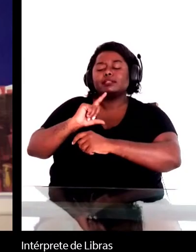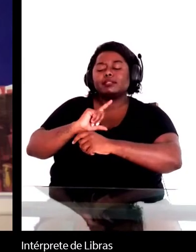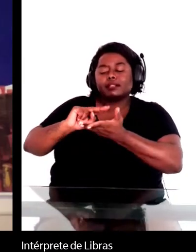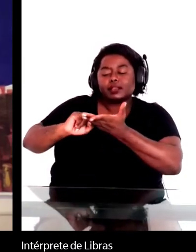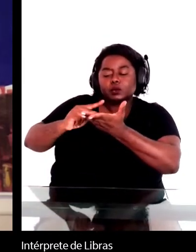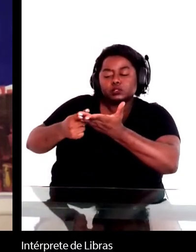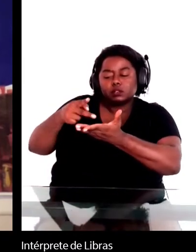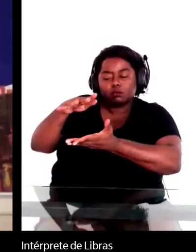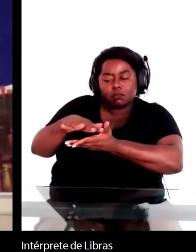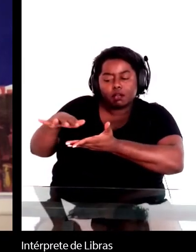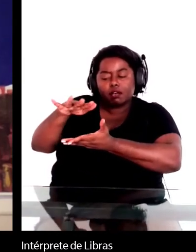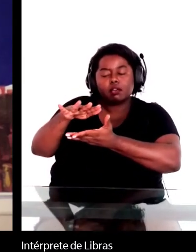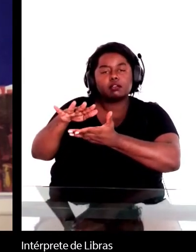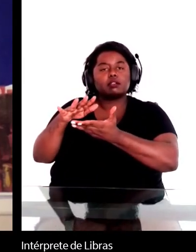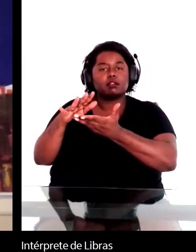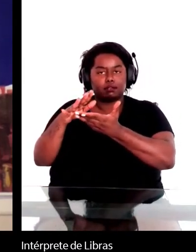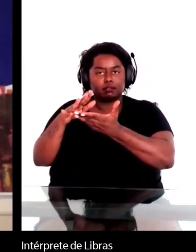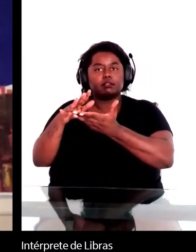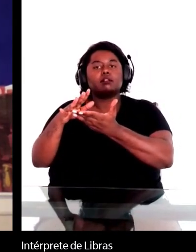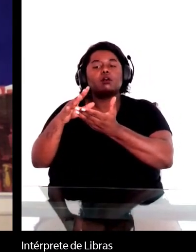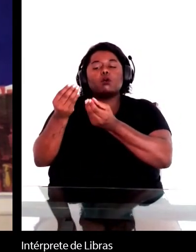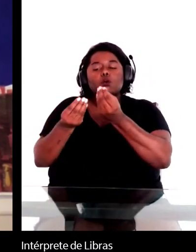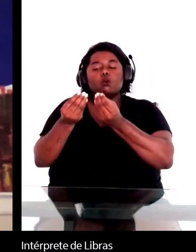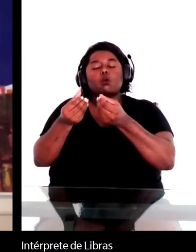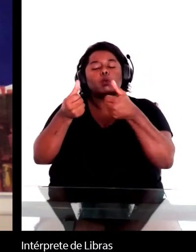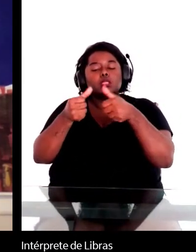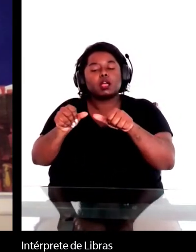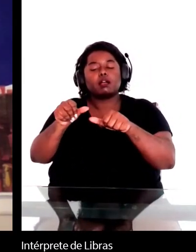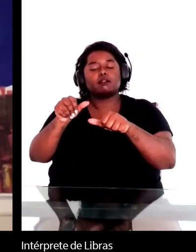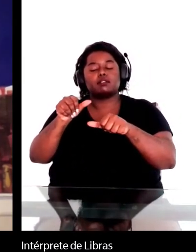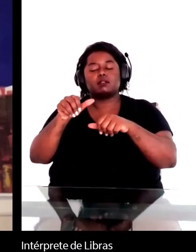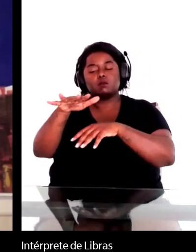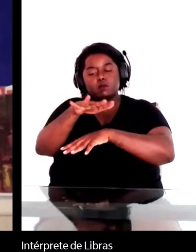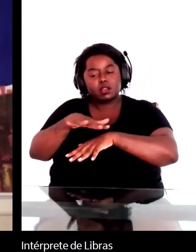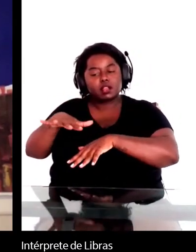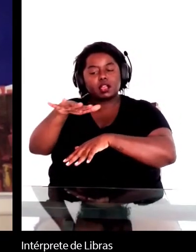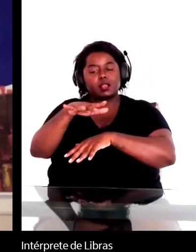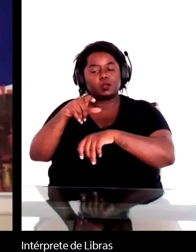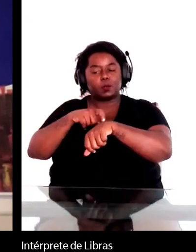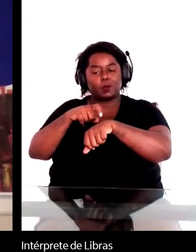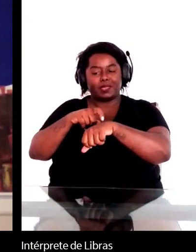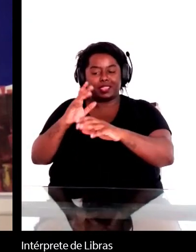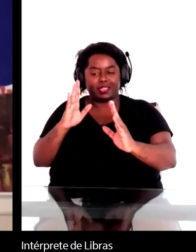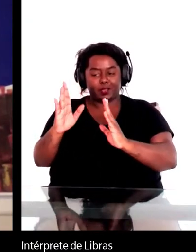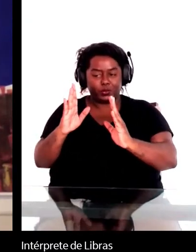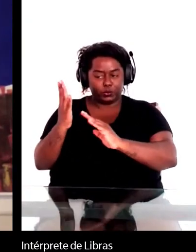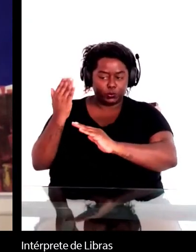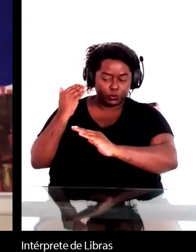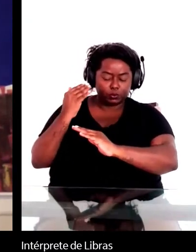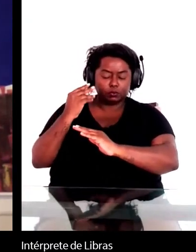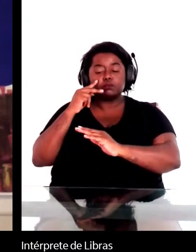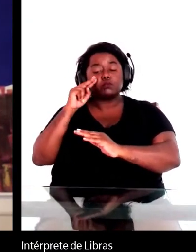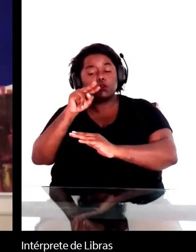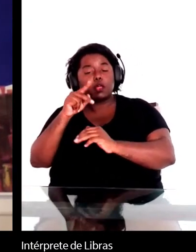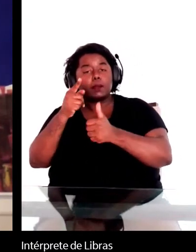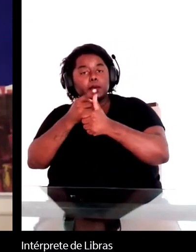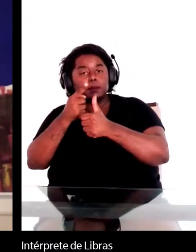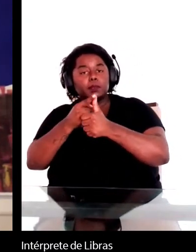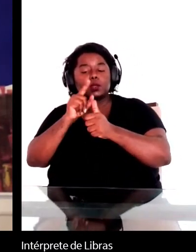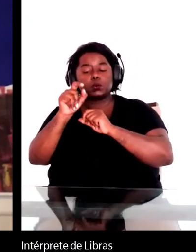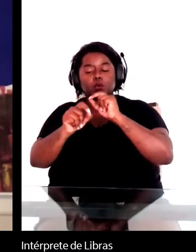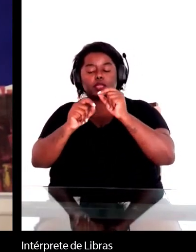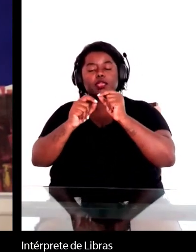saiu, como vai o mercado no momento, examinando primeiro os romances machadianos